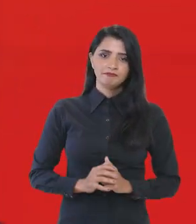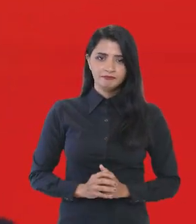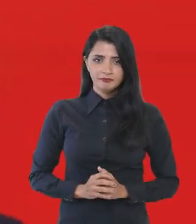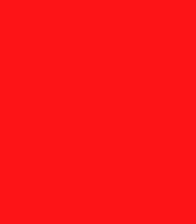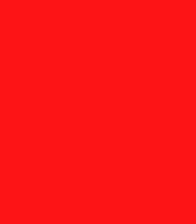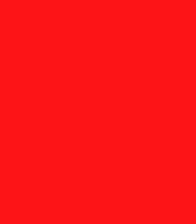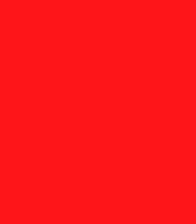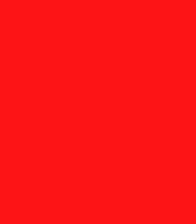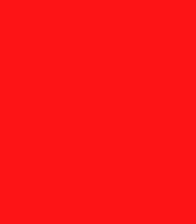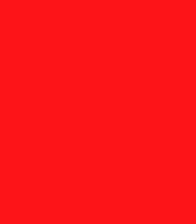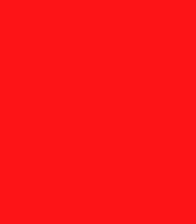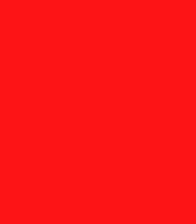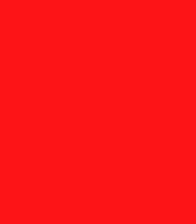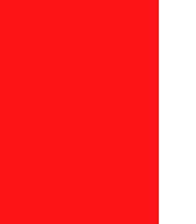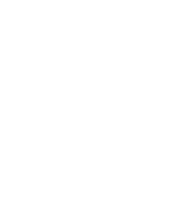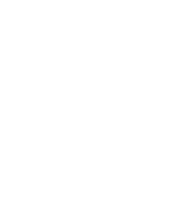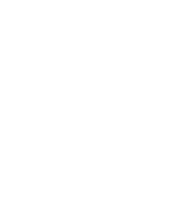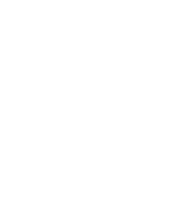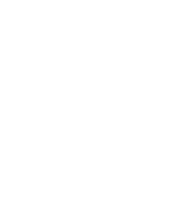federal.